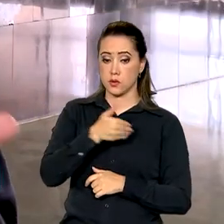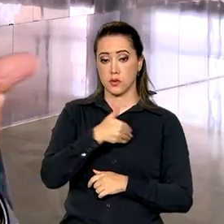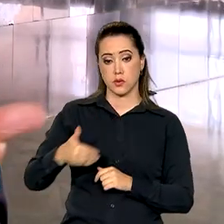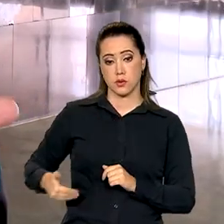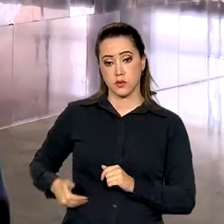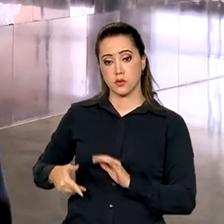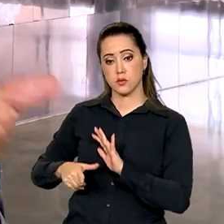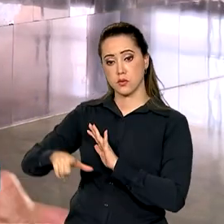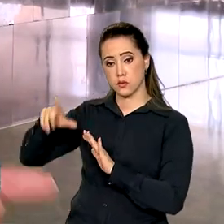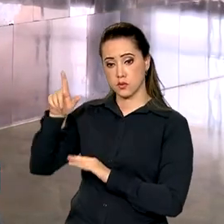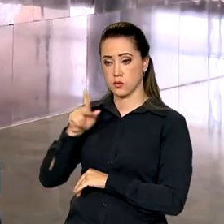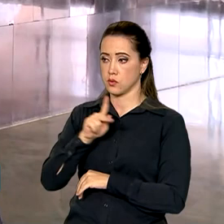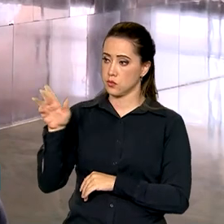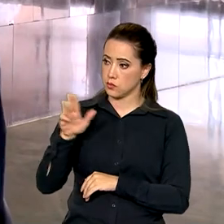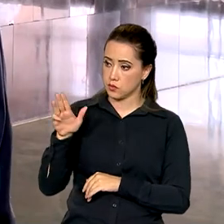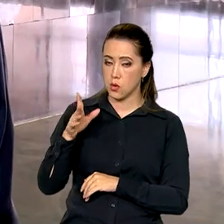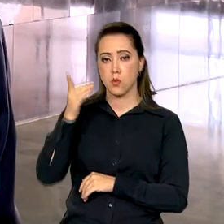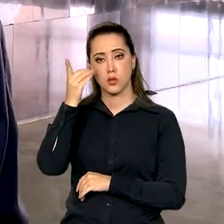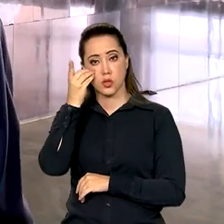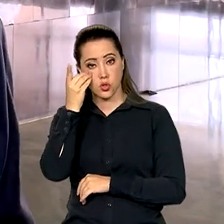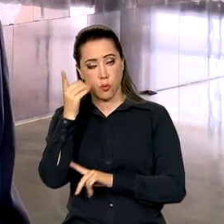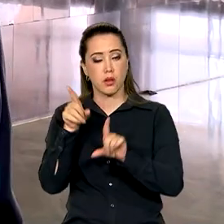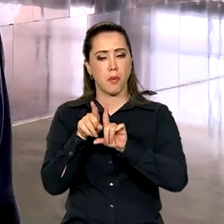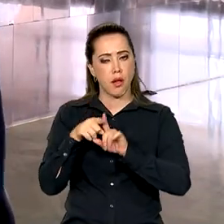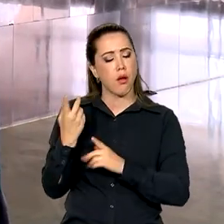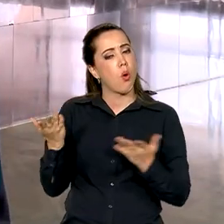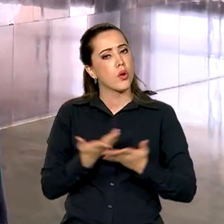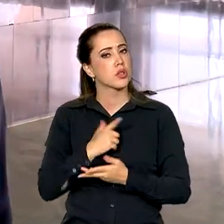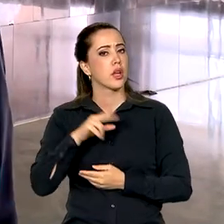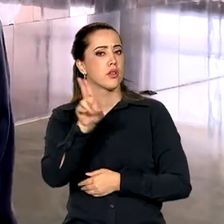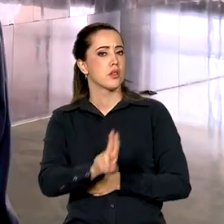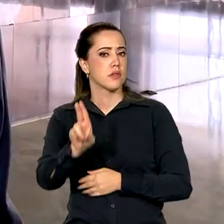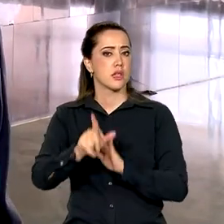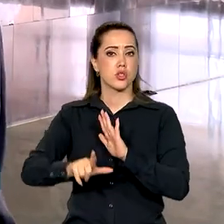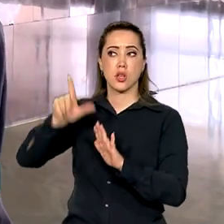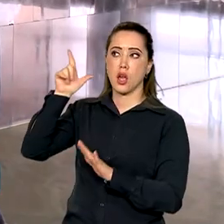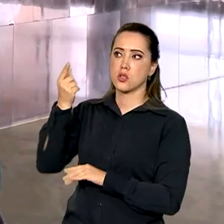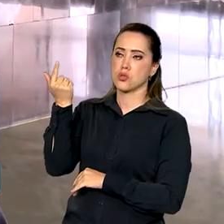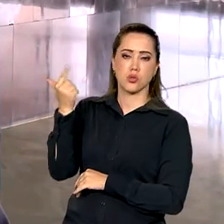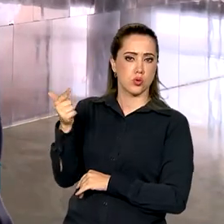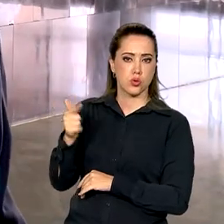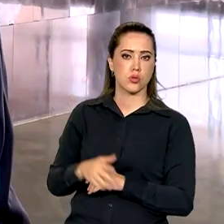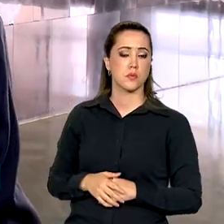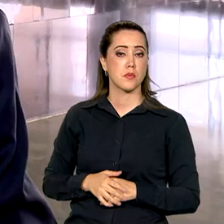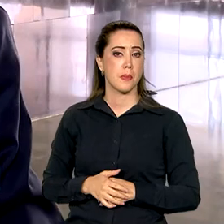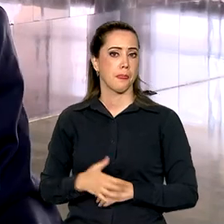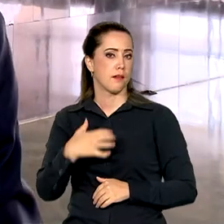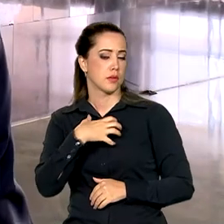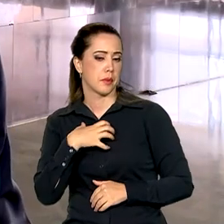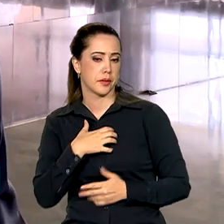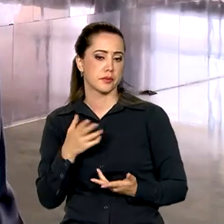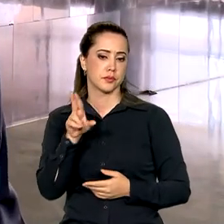governos passados do presidente Lula e da presidenta Dilma, você tem hoje universidades que não existiam. Universidade do Recôncavo da Bahia,